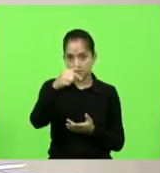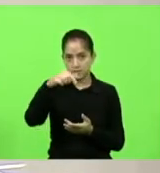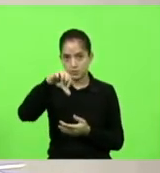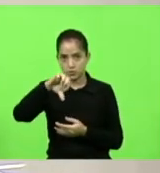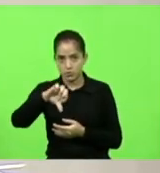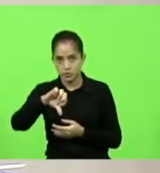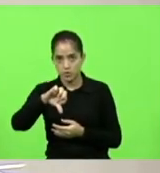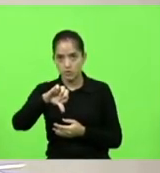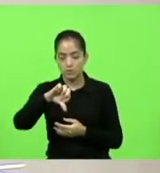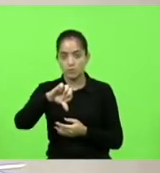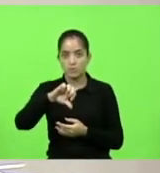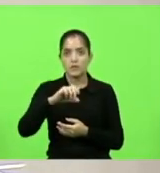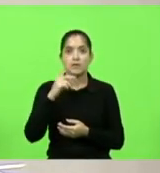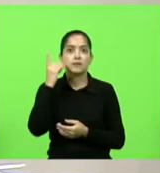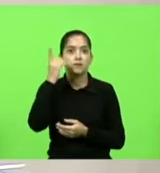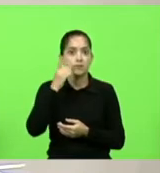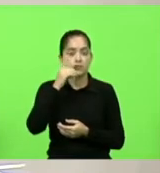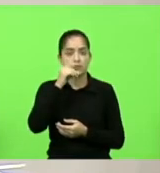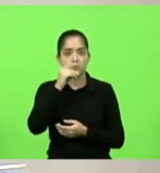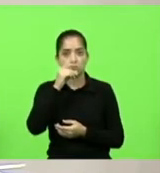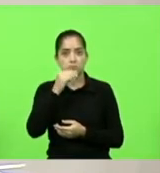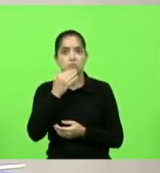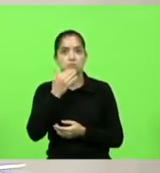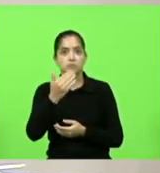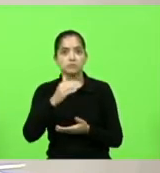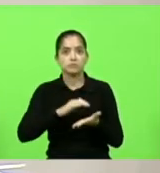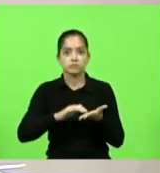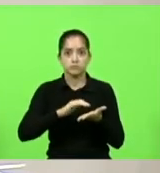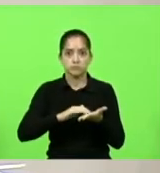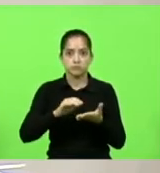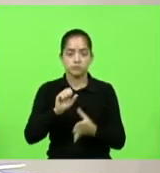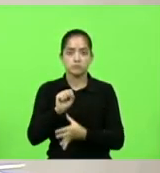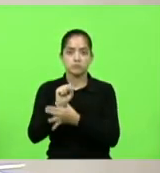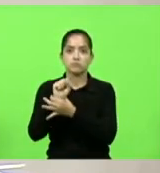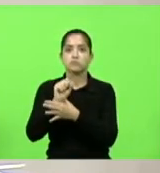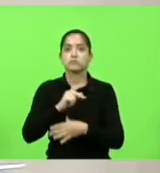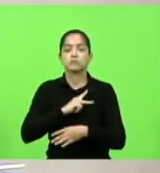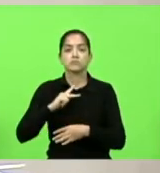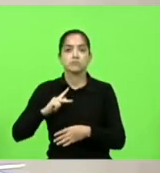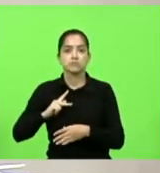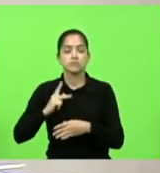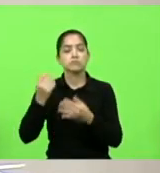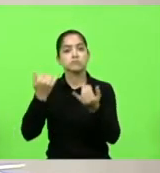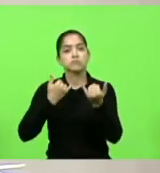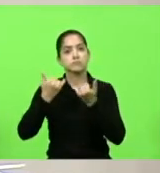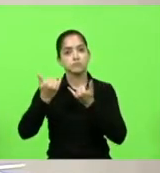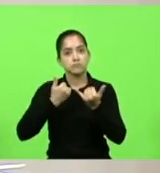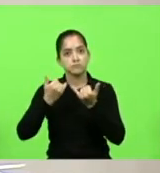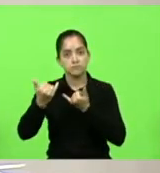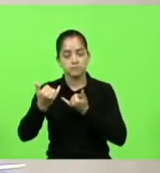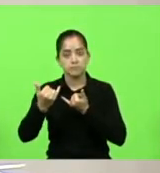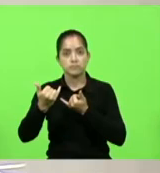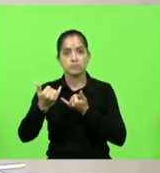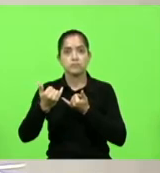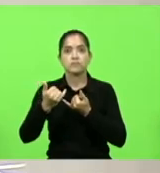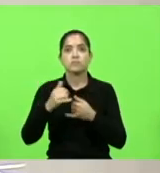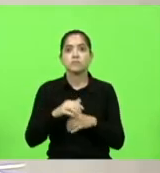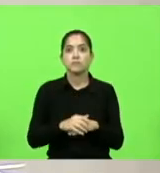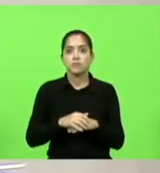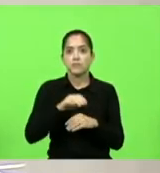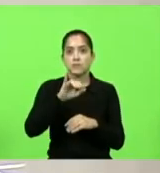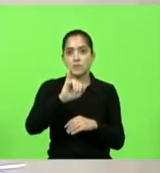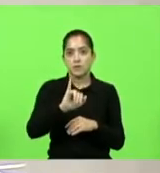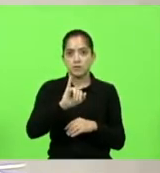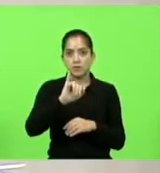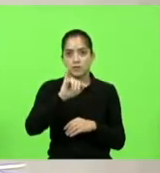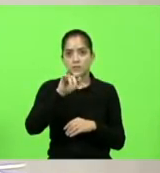Deputado Kennedy Nunes, solicitando ao secretário do Estado de Segurança Pública informações acerca dos EPIs